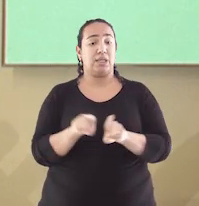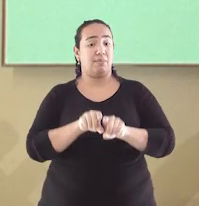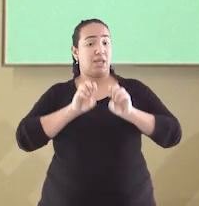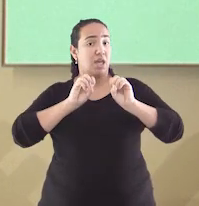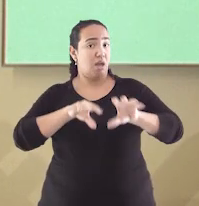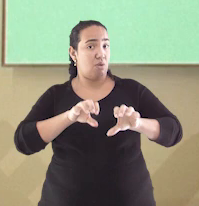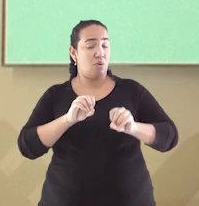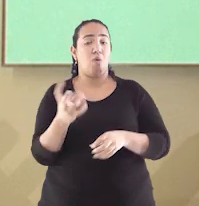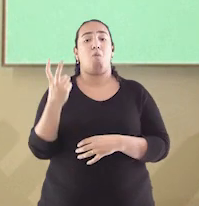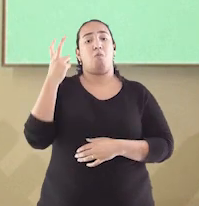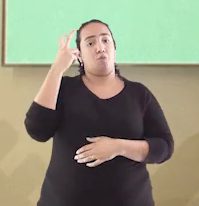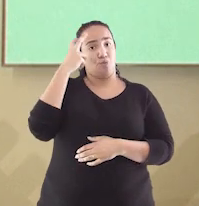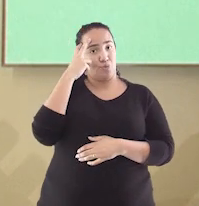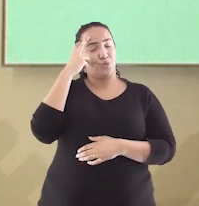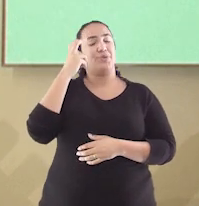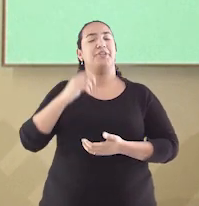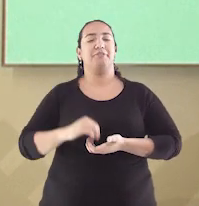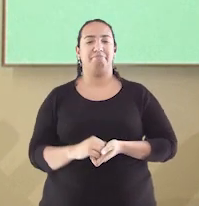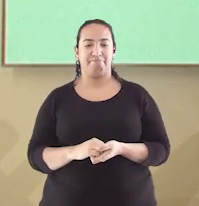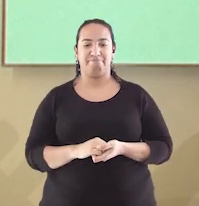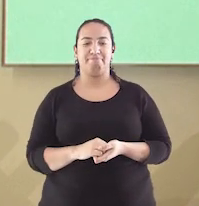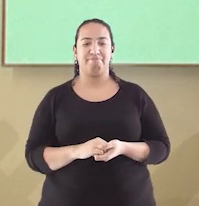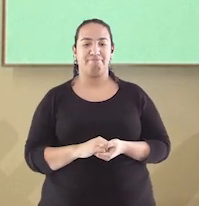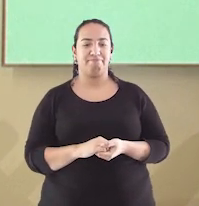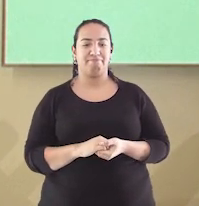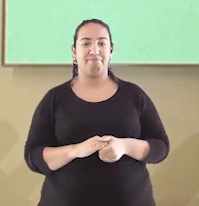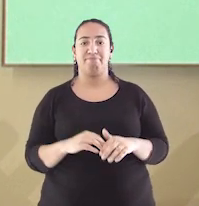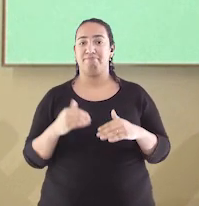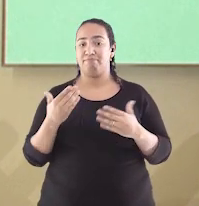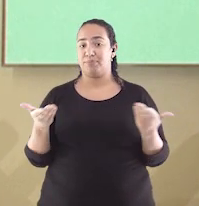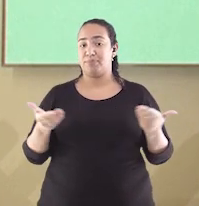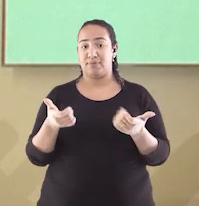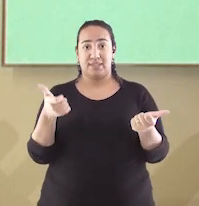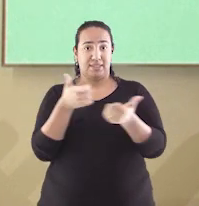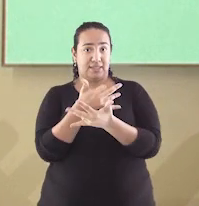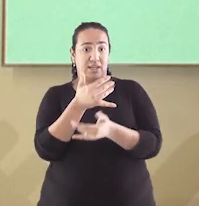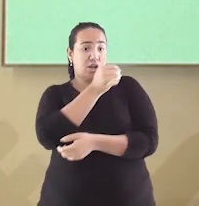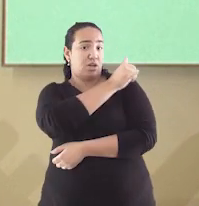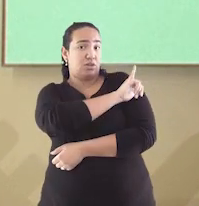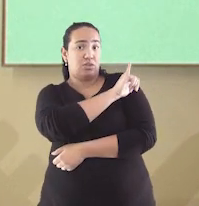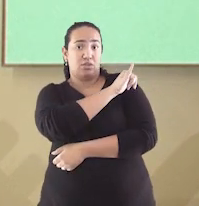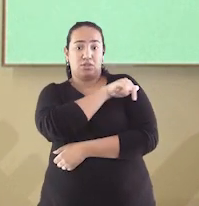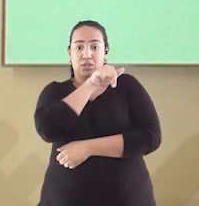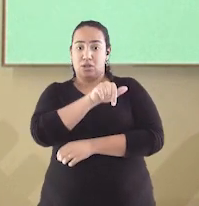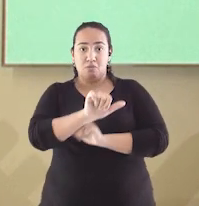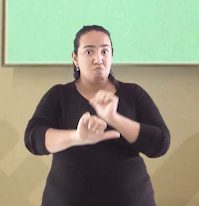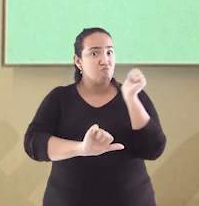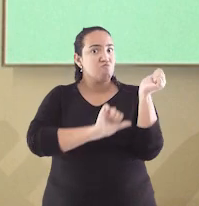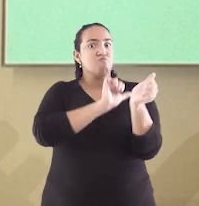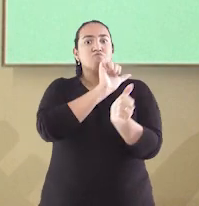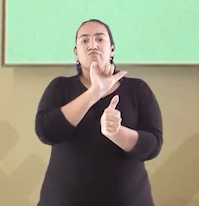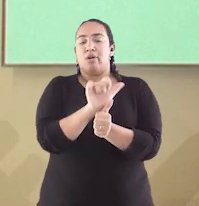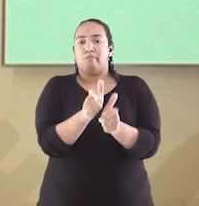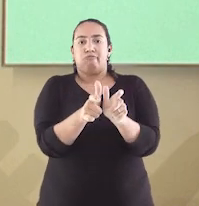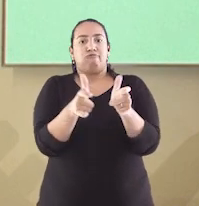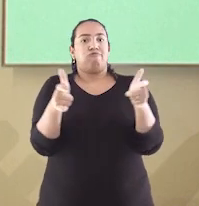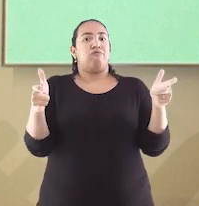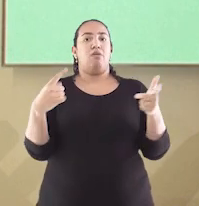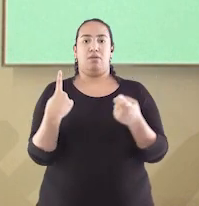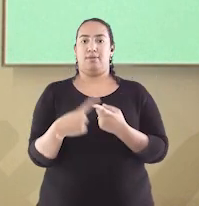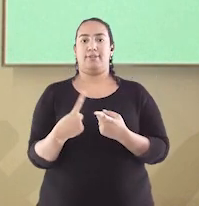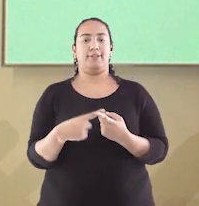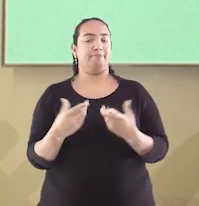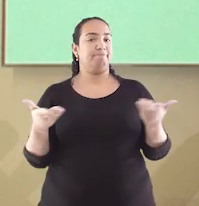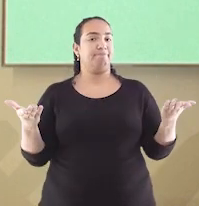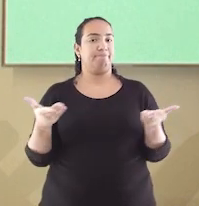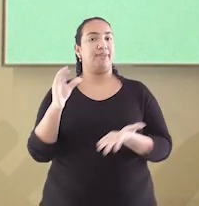além de educação e cultura da colônia. A cidade do Rio de Janeiro foi a que mais teve mudanças, já que a partir